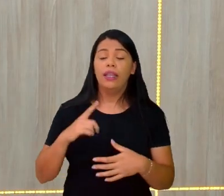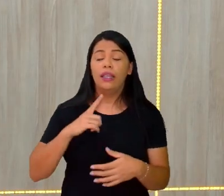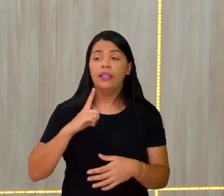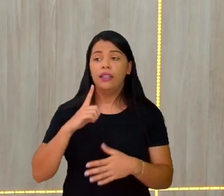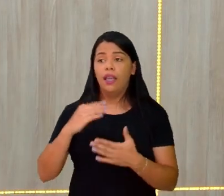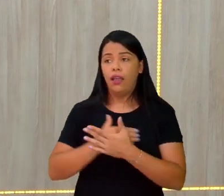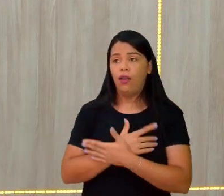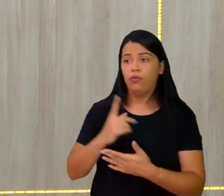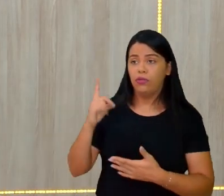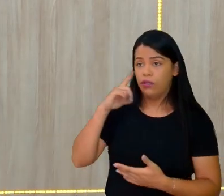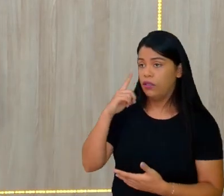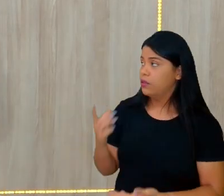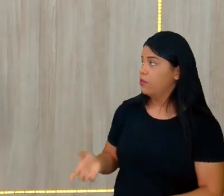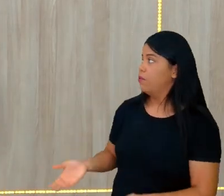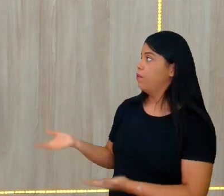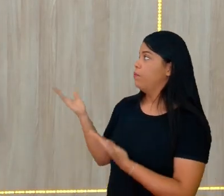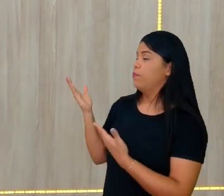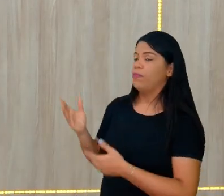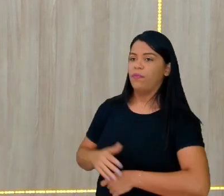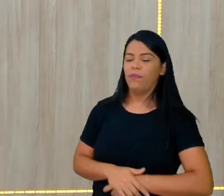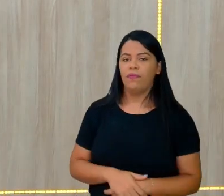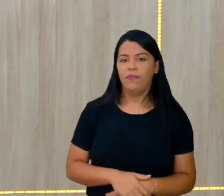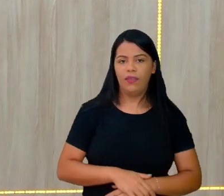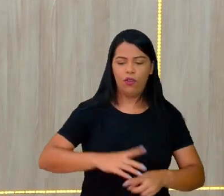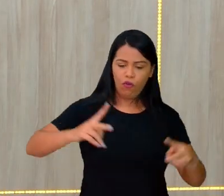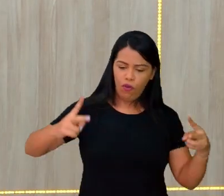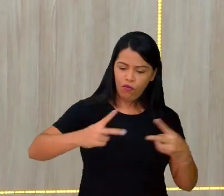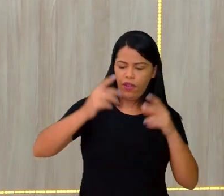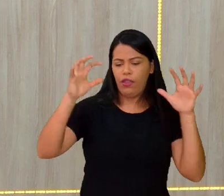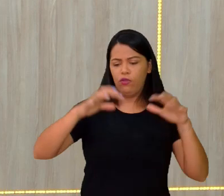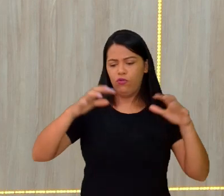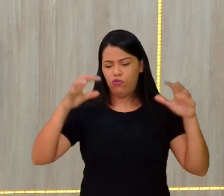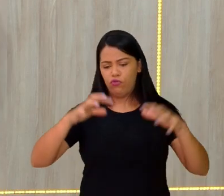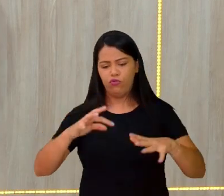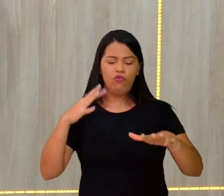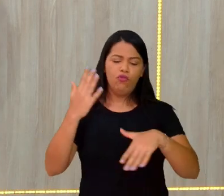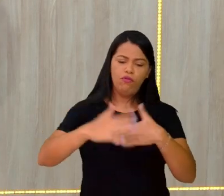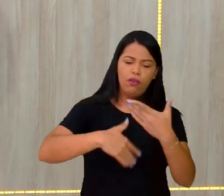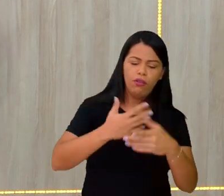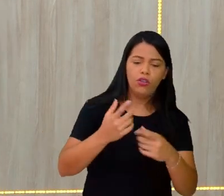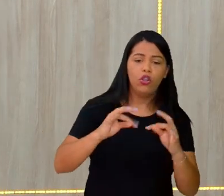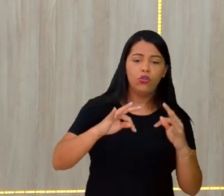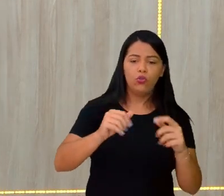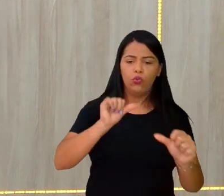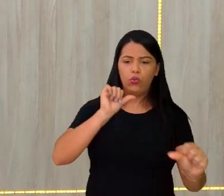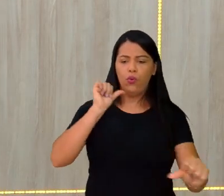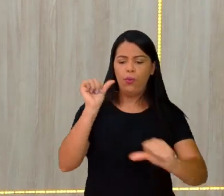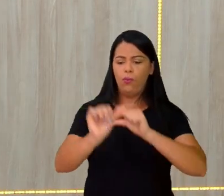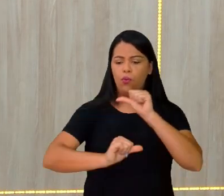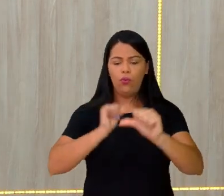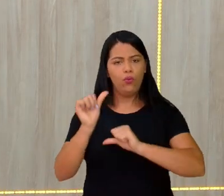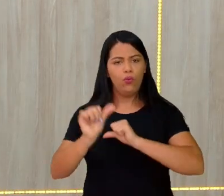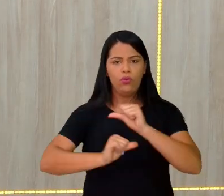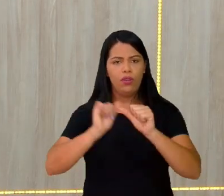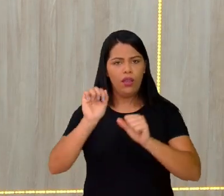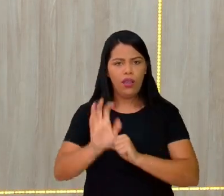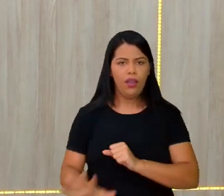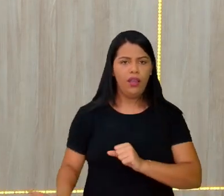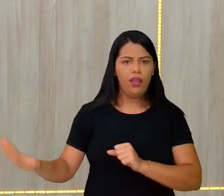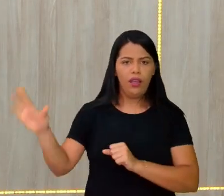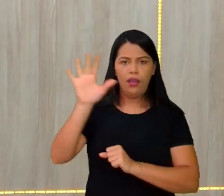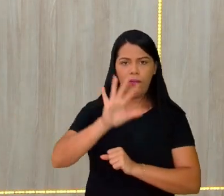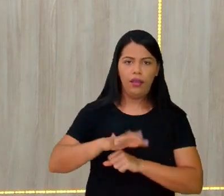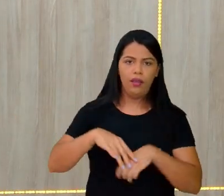esculpindo, modelando o relevo. Olha, Isa. Tá